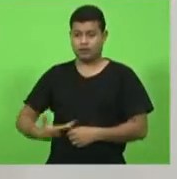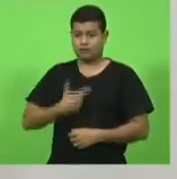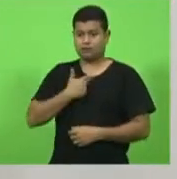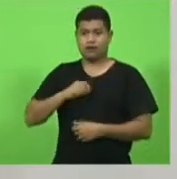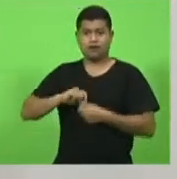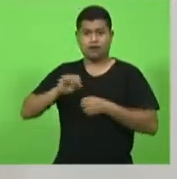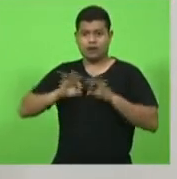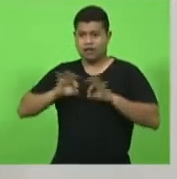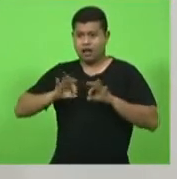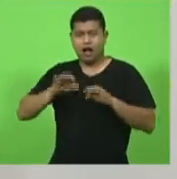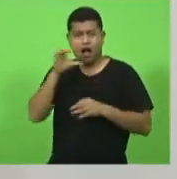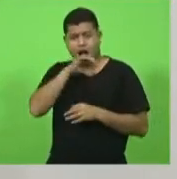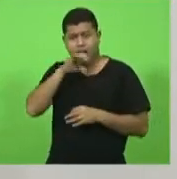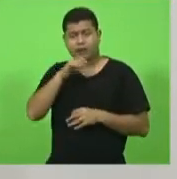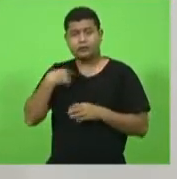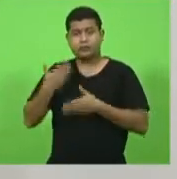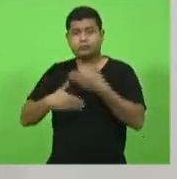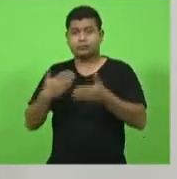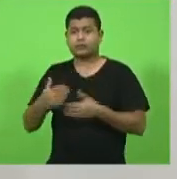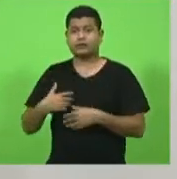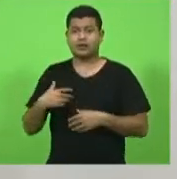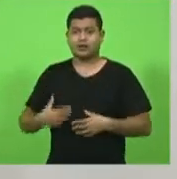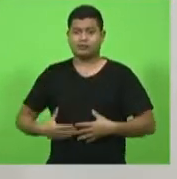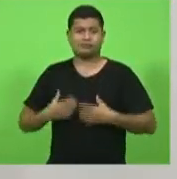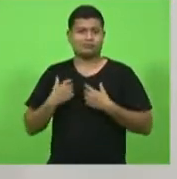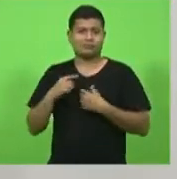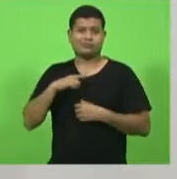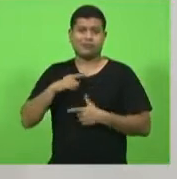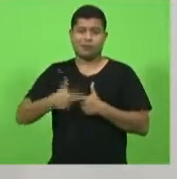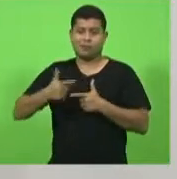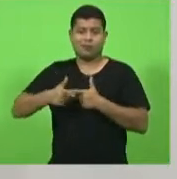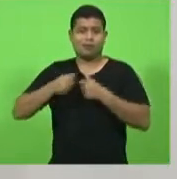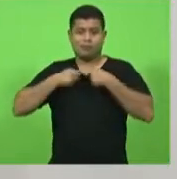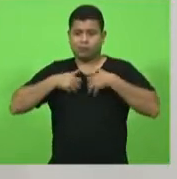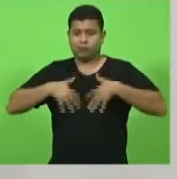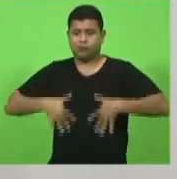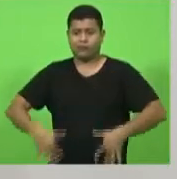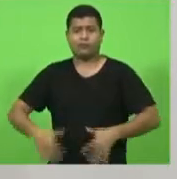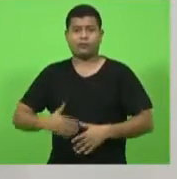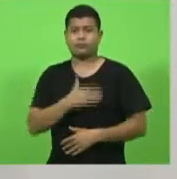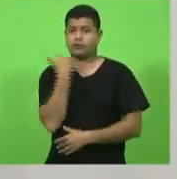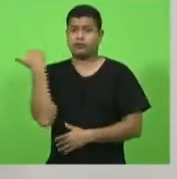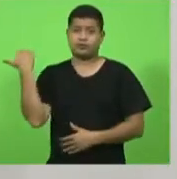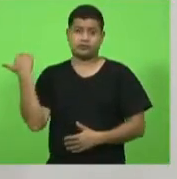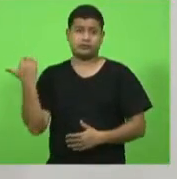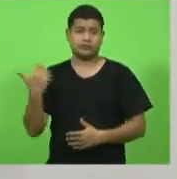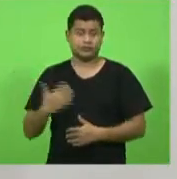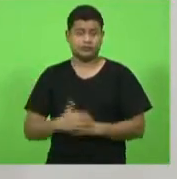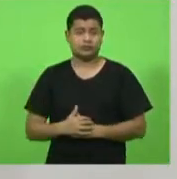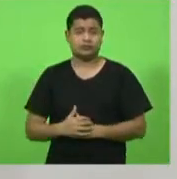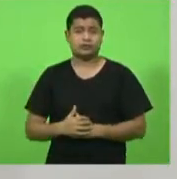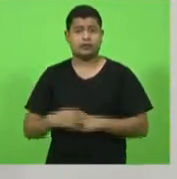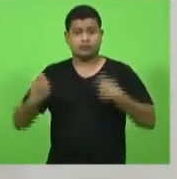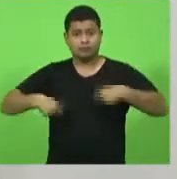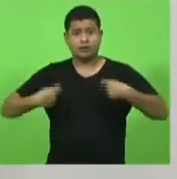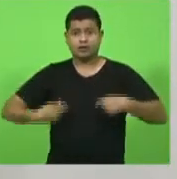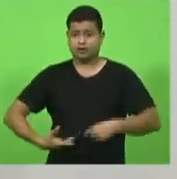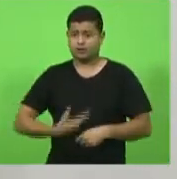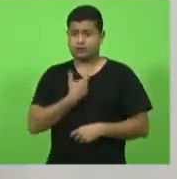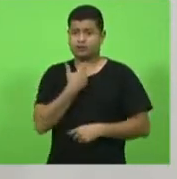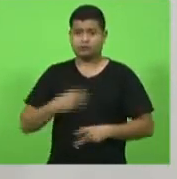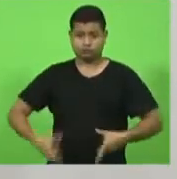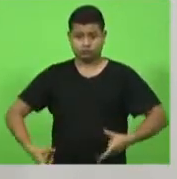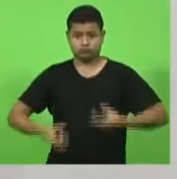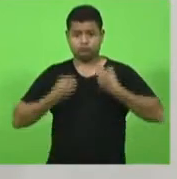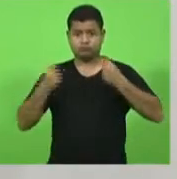corpo todo e a pessoa vai a óbito então nós precisamos que as cirurgias de oncologia sejam reativadas